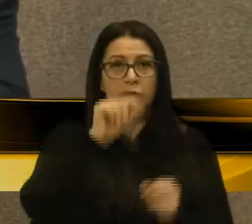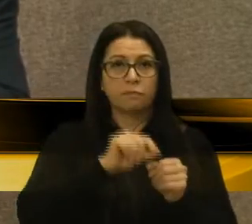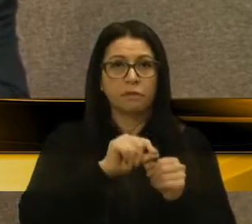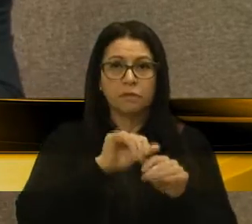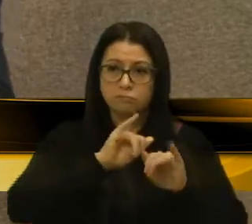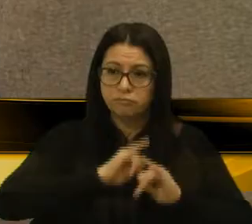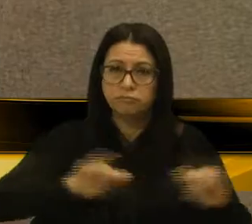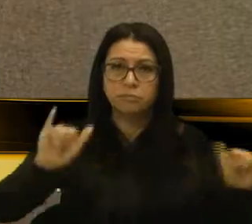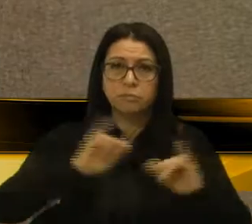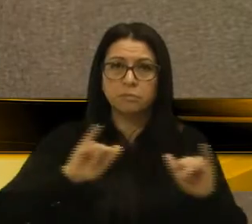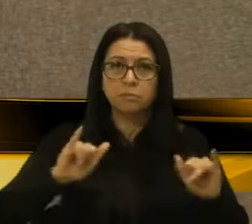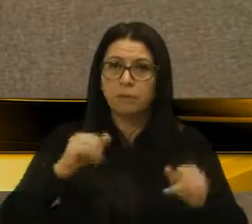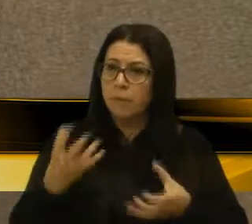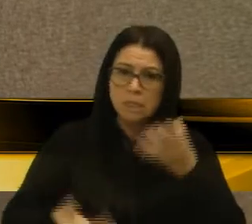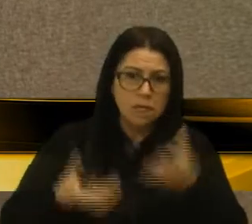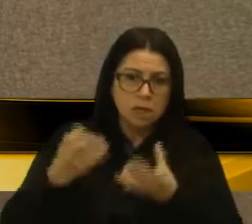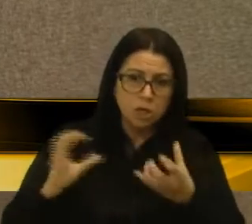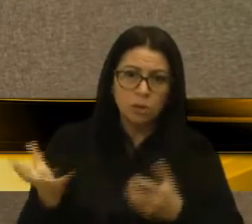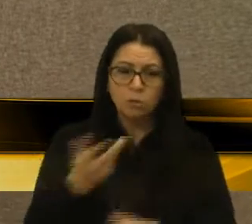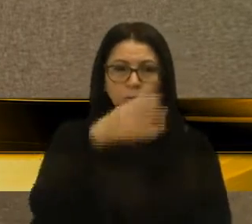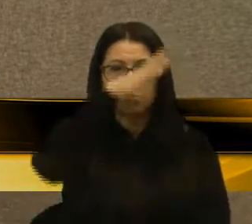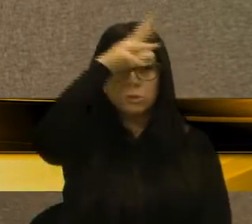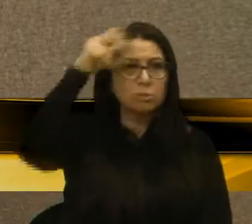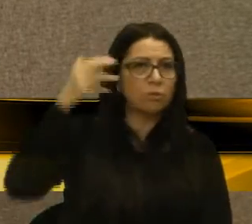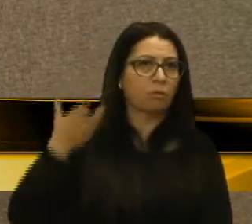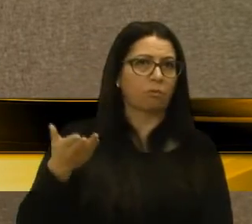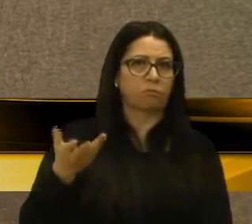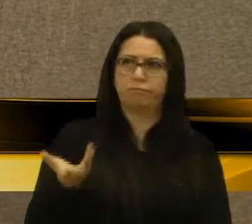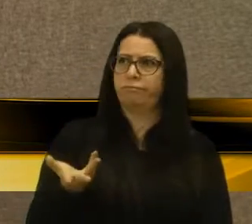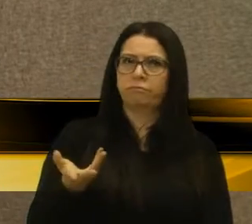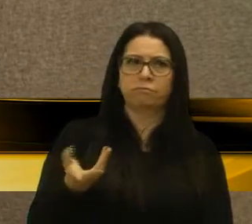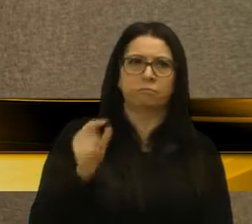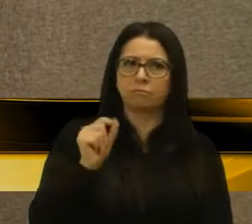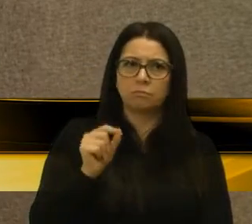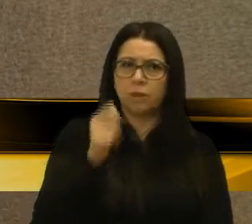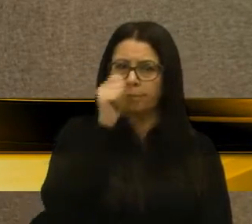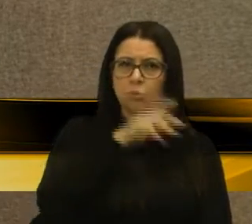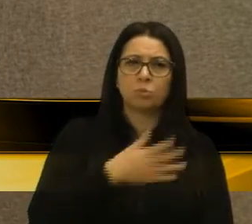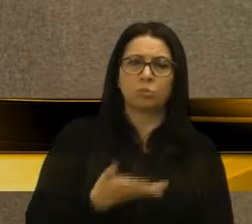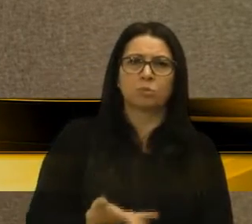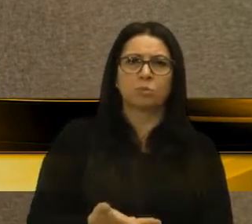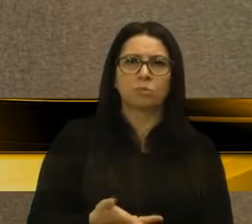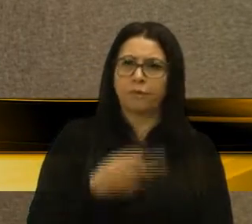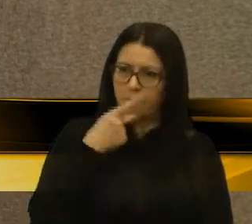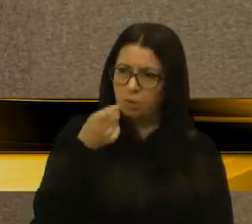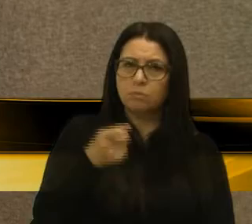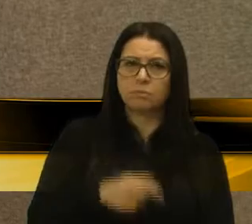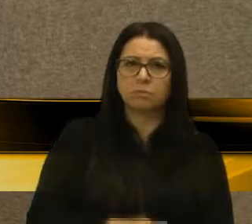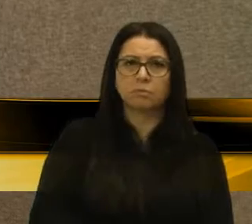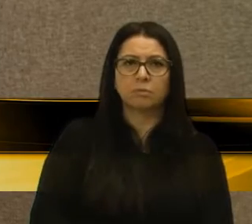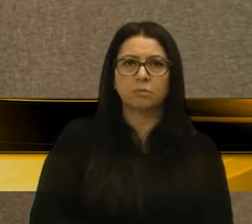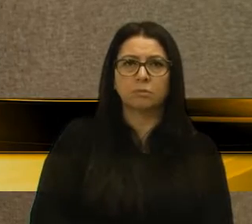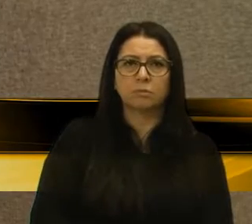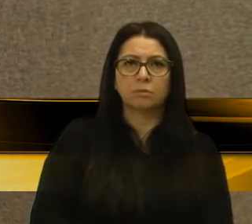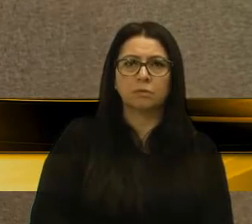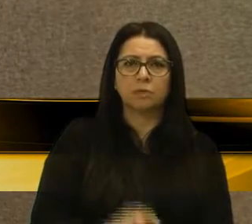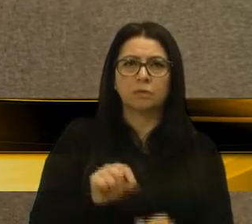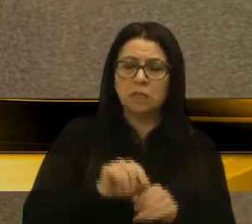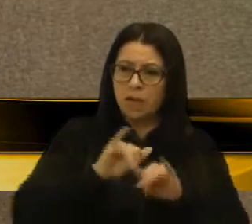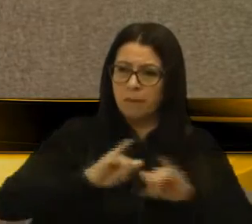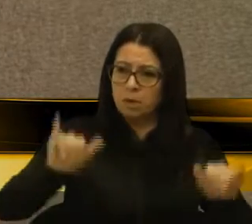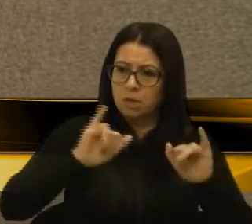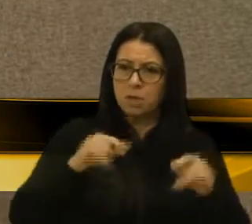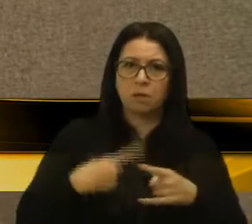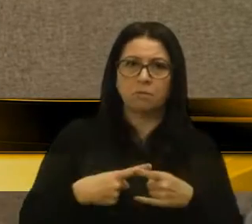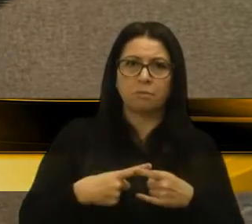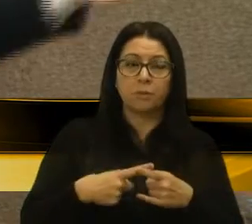campanha para incendiar a Amazônia. Que barbaridade. Ela falou isso aí. Não, ele está fazendo campanha,